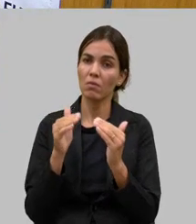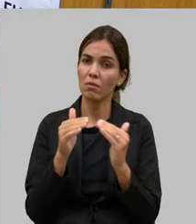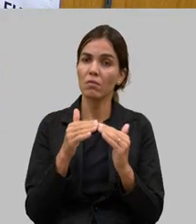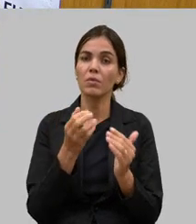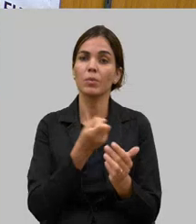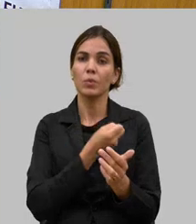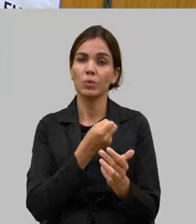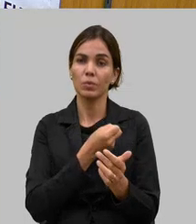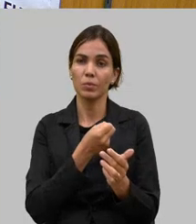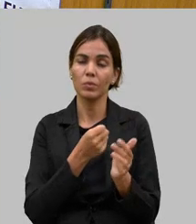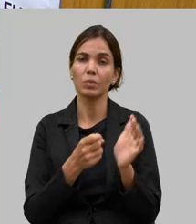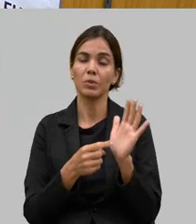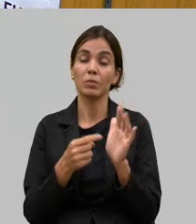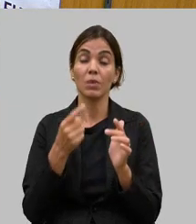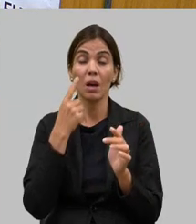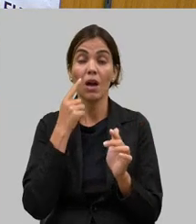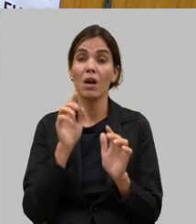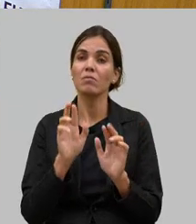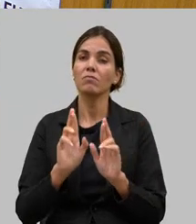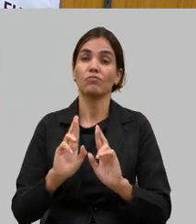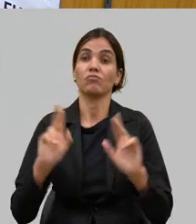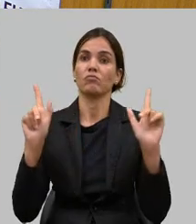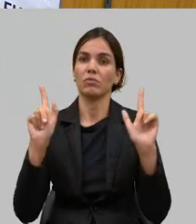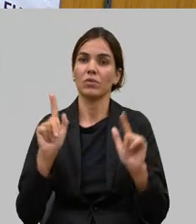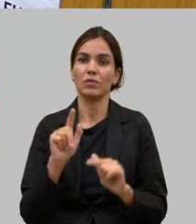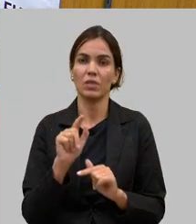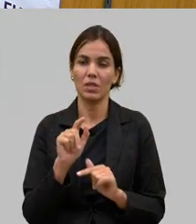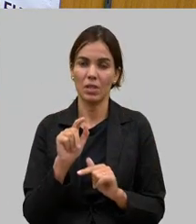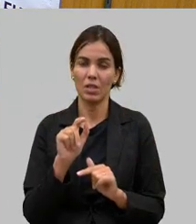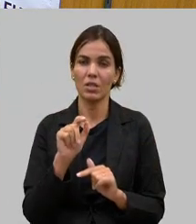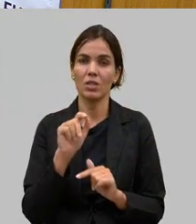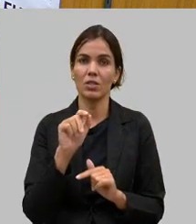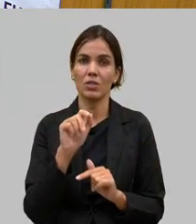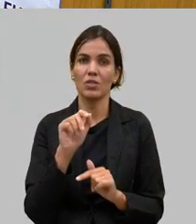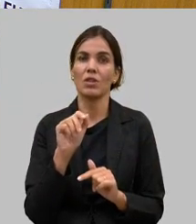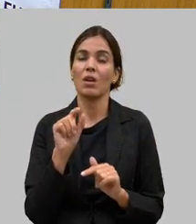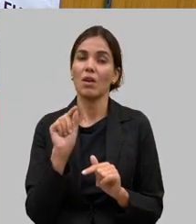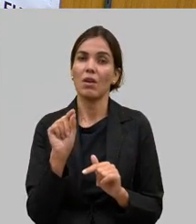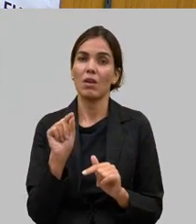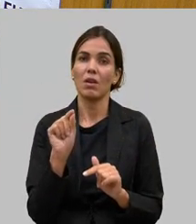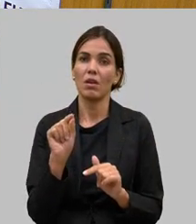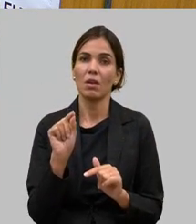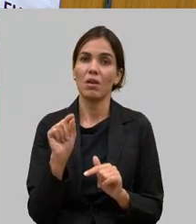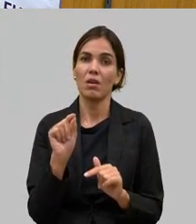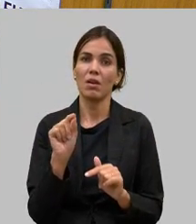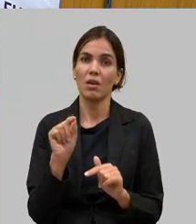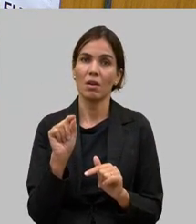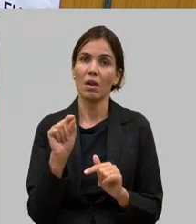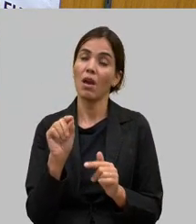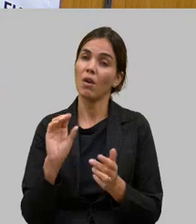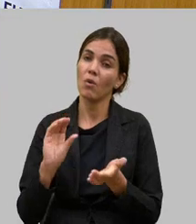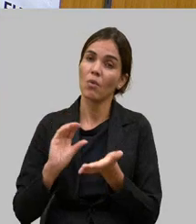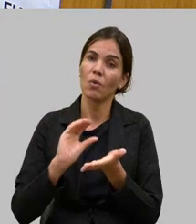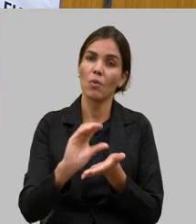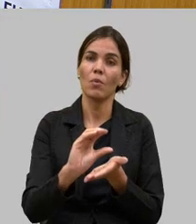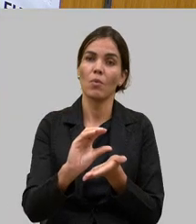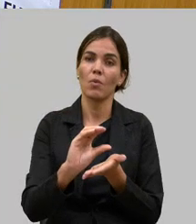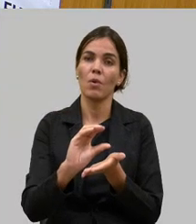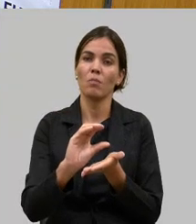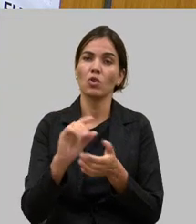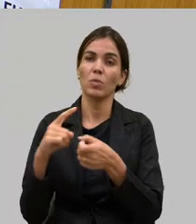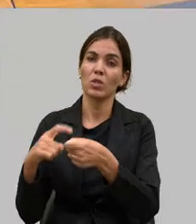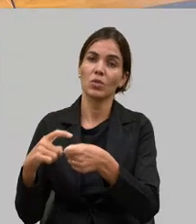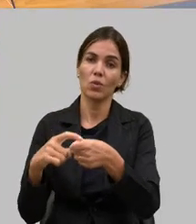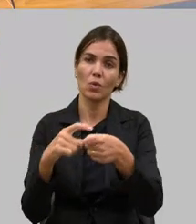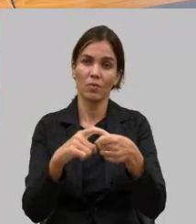CEAPA que eu vejo que a gente pode continuar essa parceria com vocês deputados estaduais e federais é o aporte de recursos sim para esses convênios